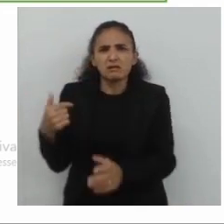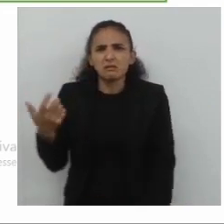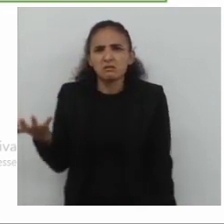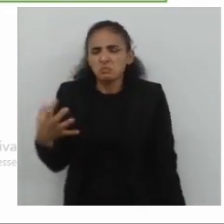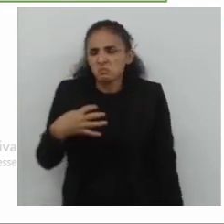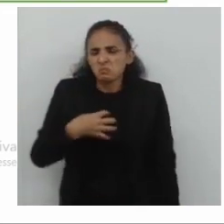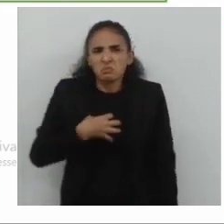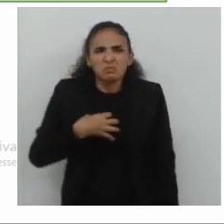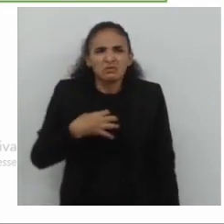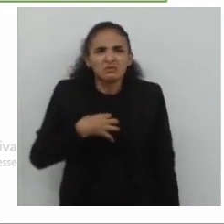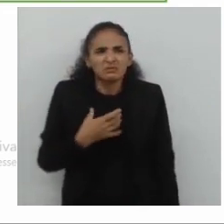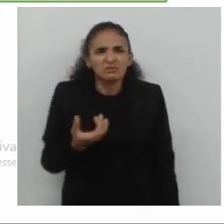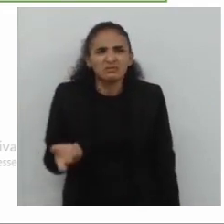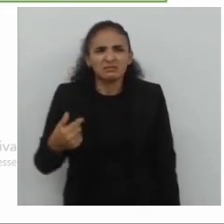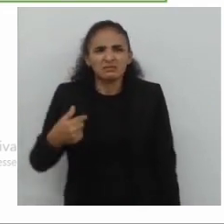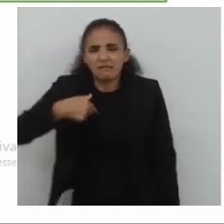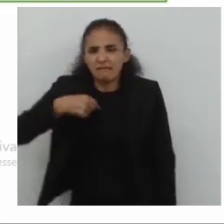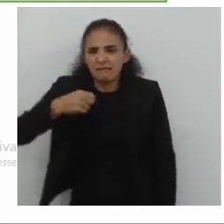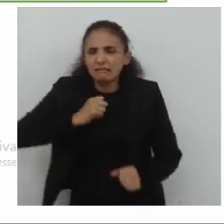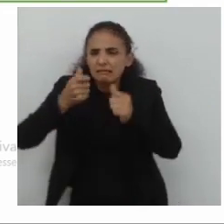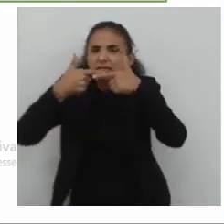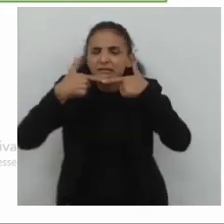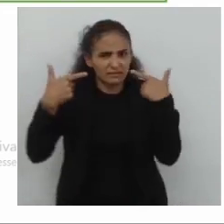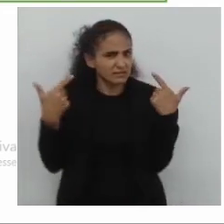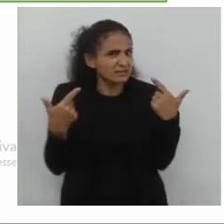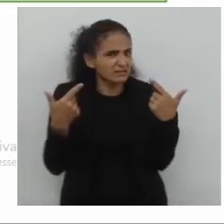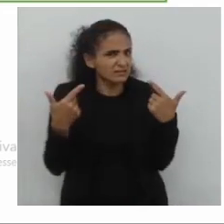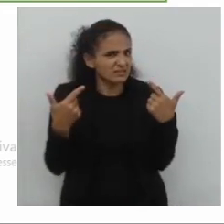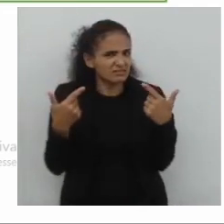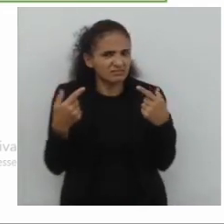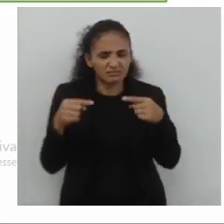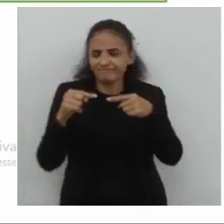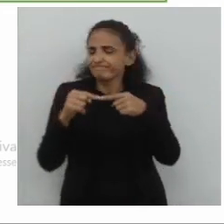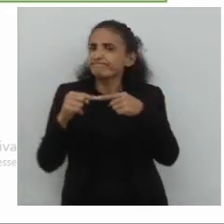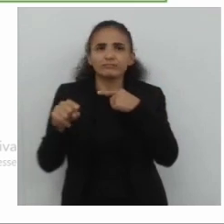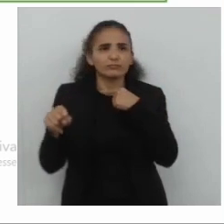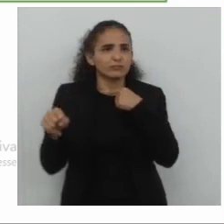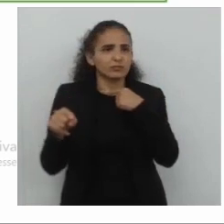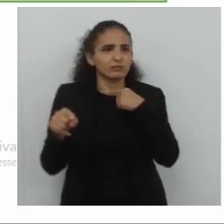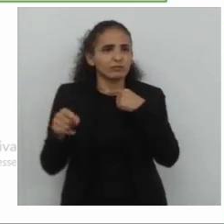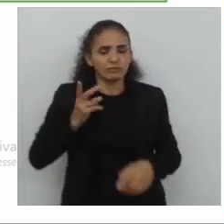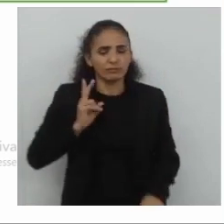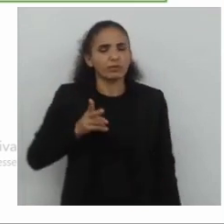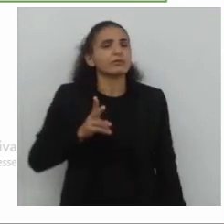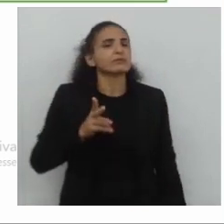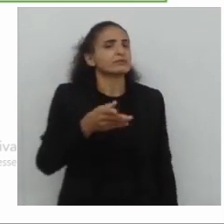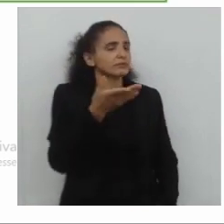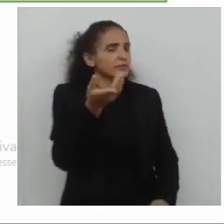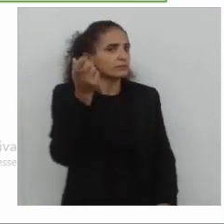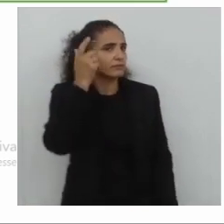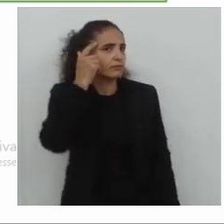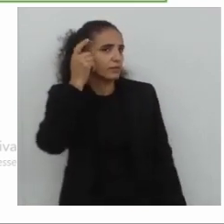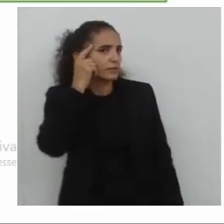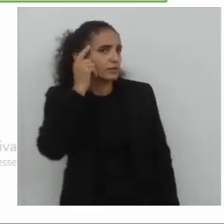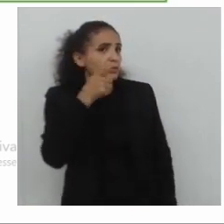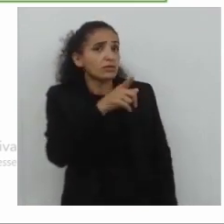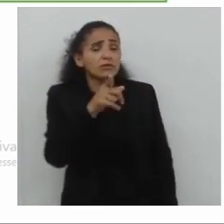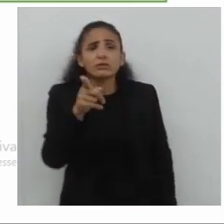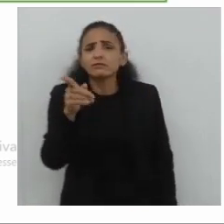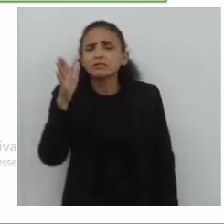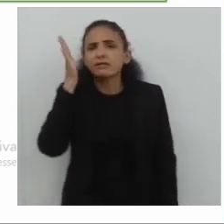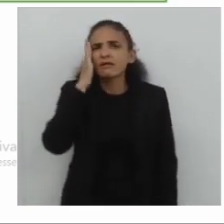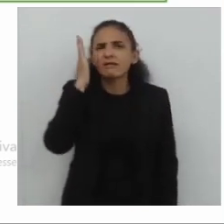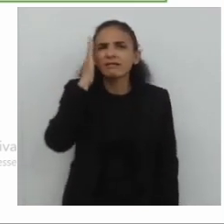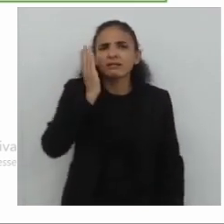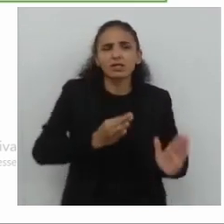Cheia. Ela, mistério. Será que isso faz sentido? Vamos ver adiante. Reflitam. O que você